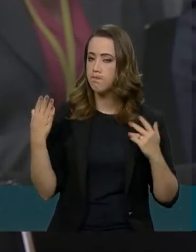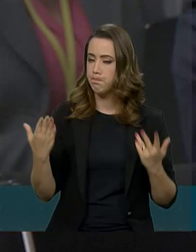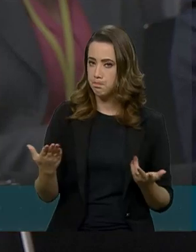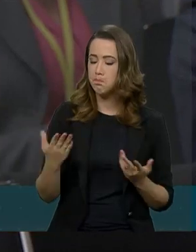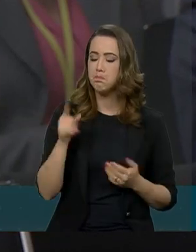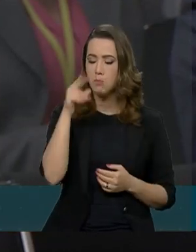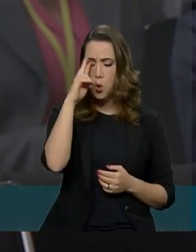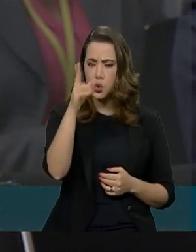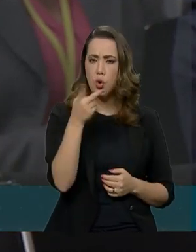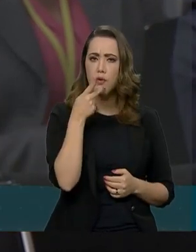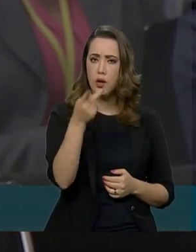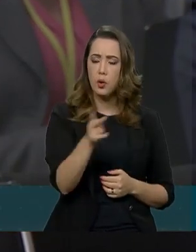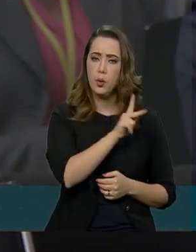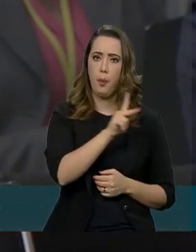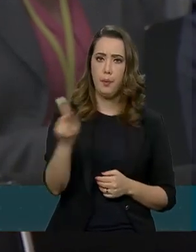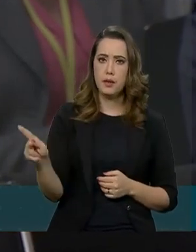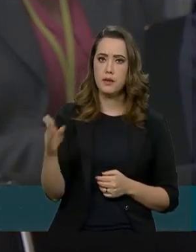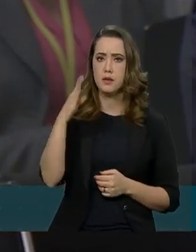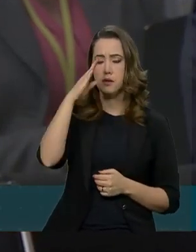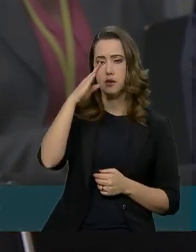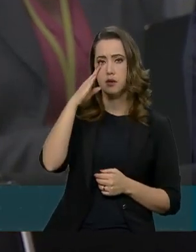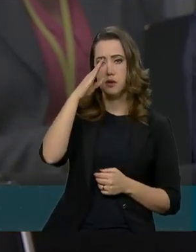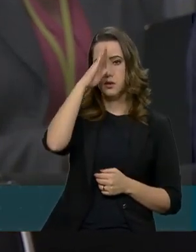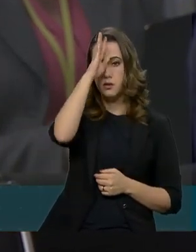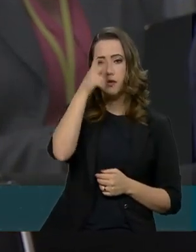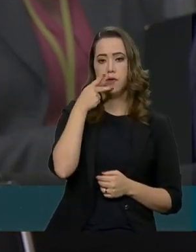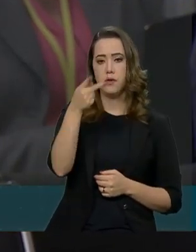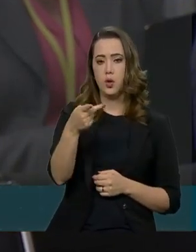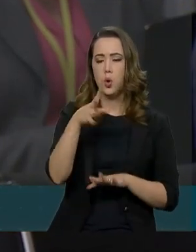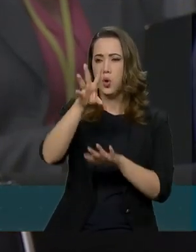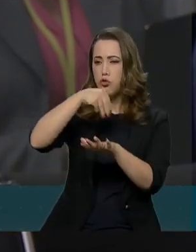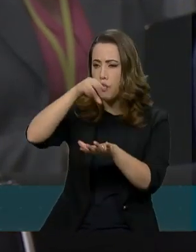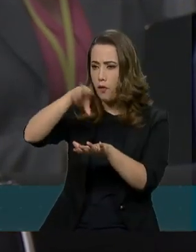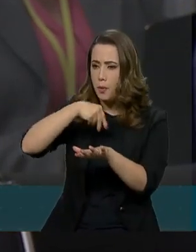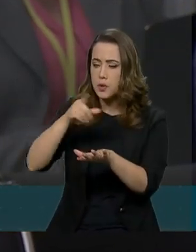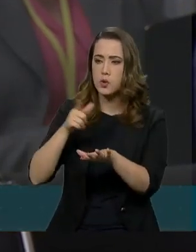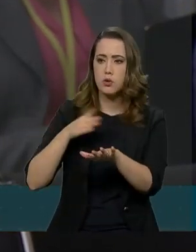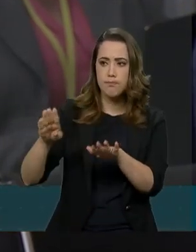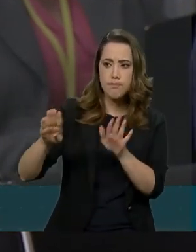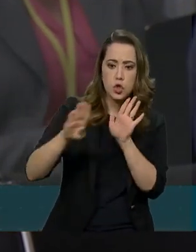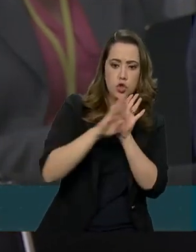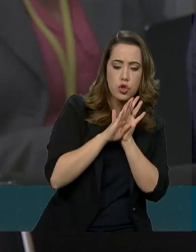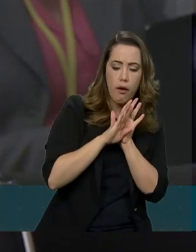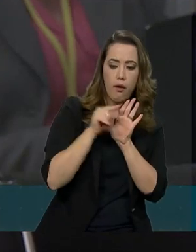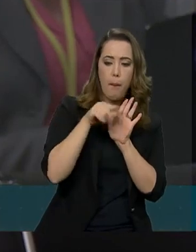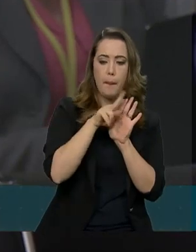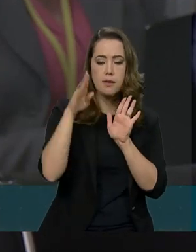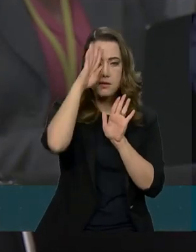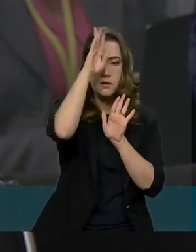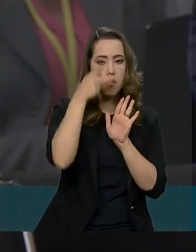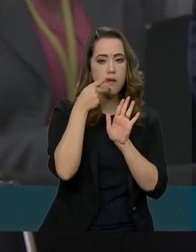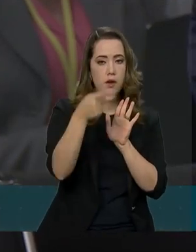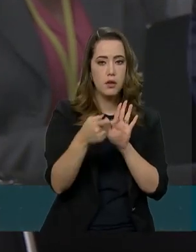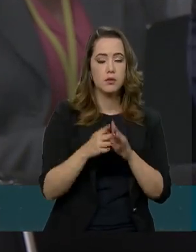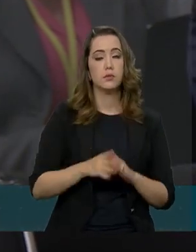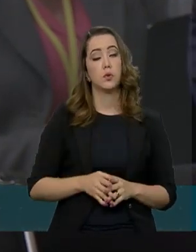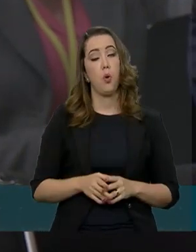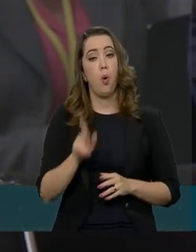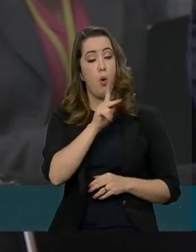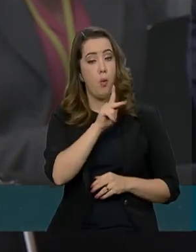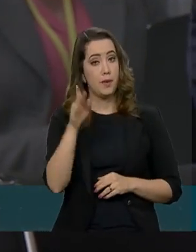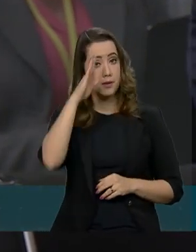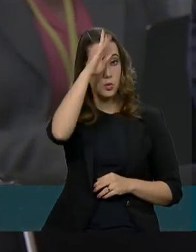o presidente, as declarações dele são feitas a partir de conhecimentos que chegam a ele, de informações que chegam a ele. Ele tem acesso a um inquérito